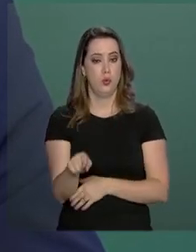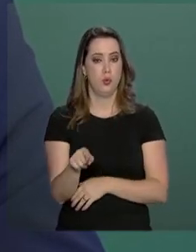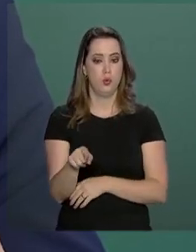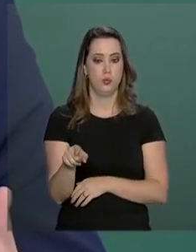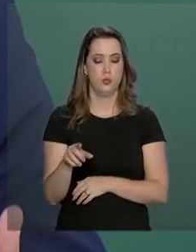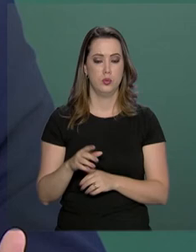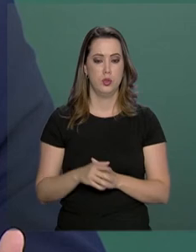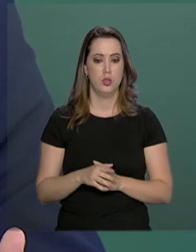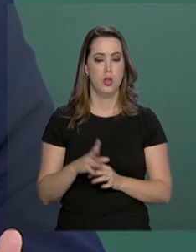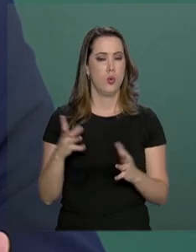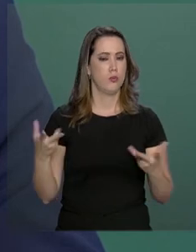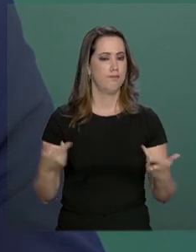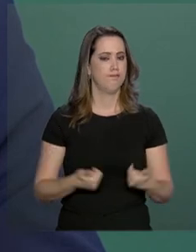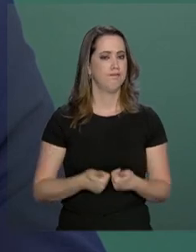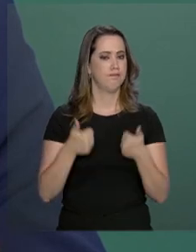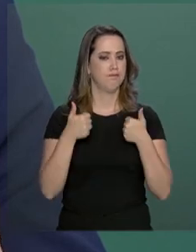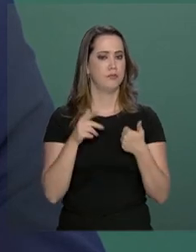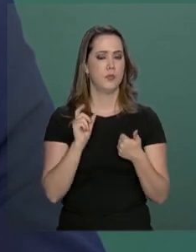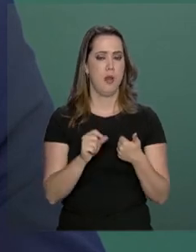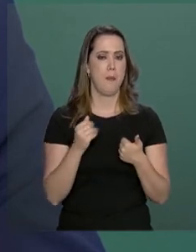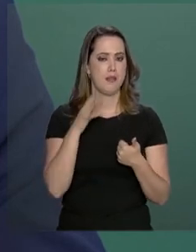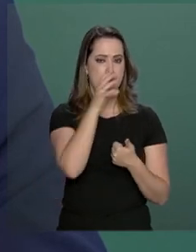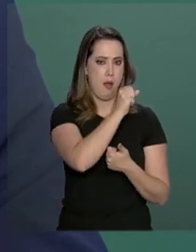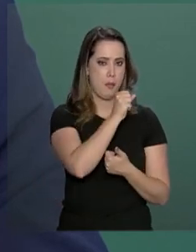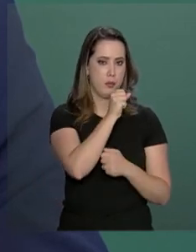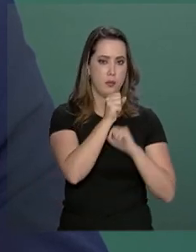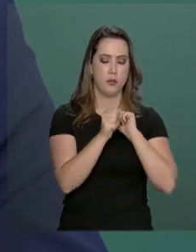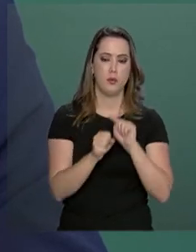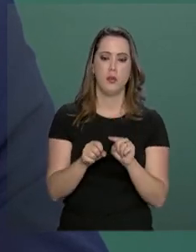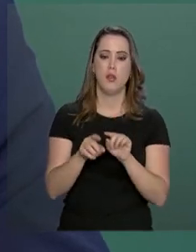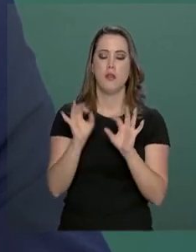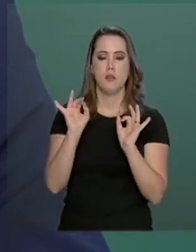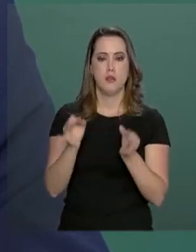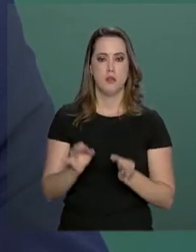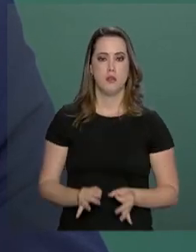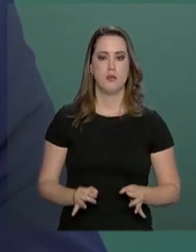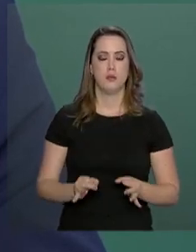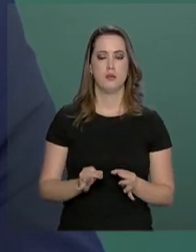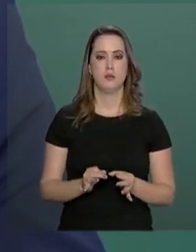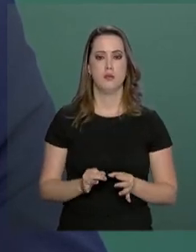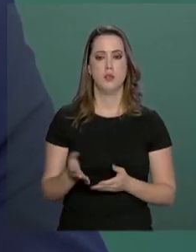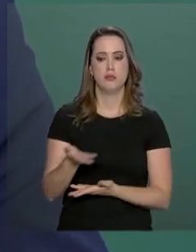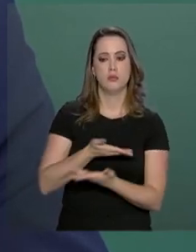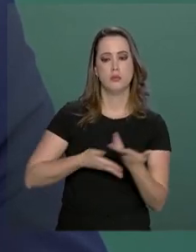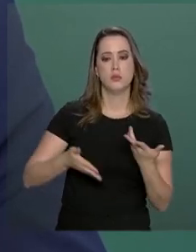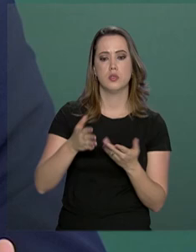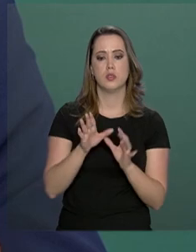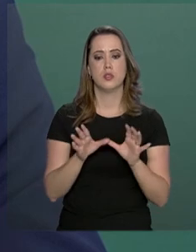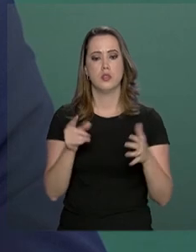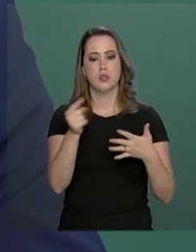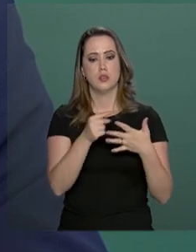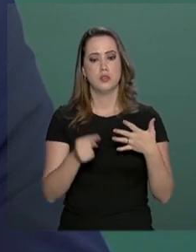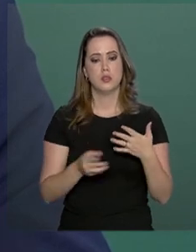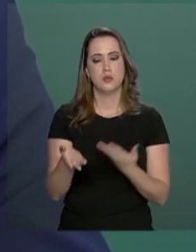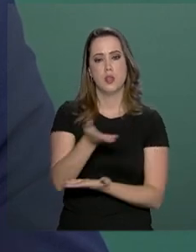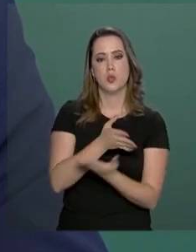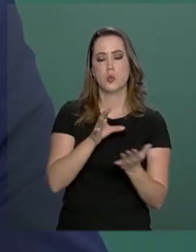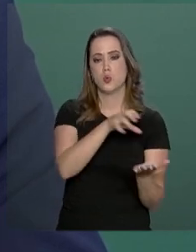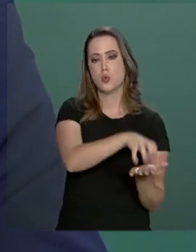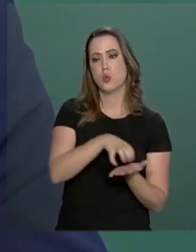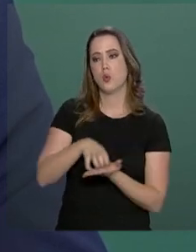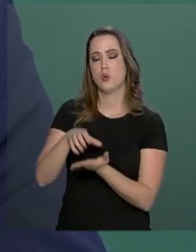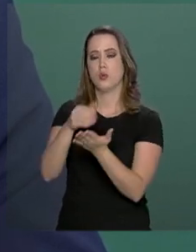mais efetivo, mais rápido e de forma negociada entre os diversos órgãos